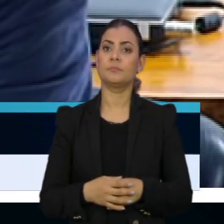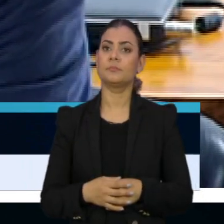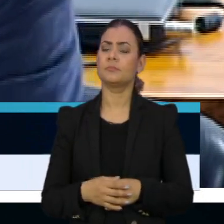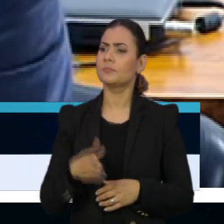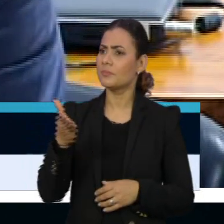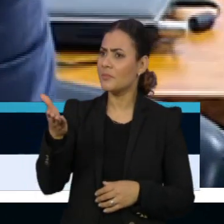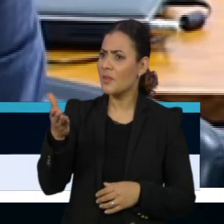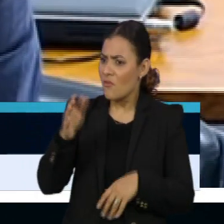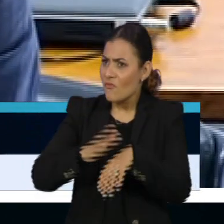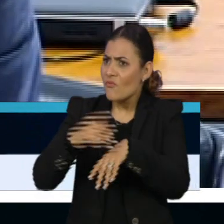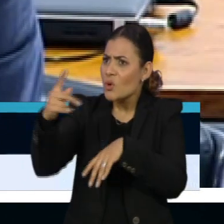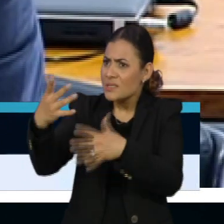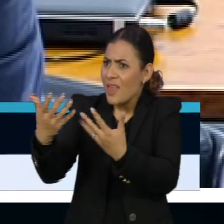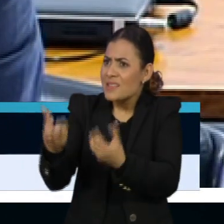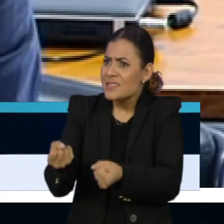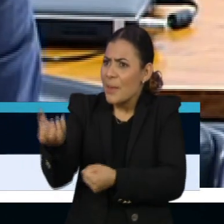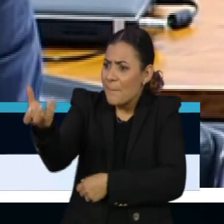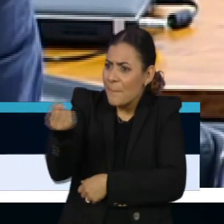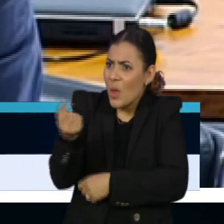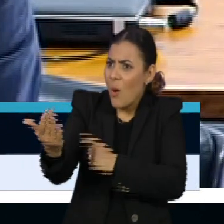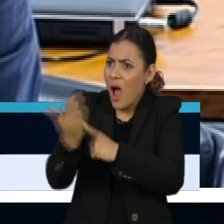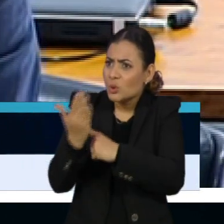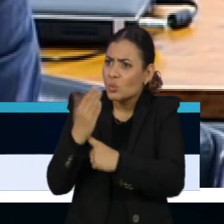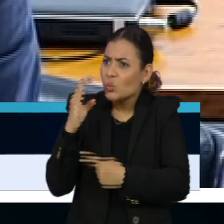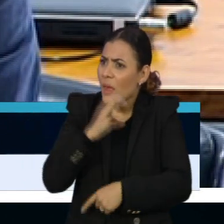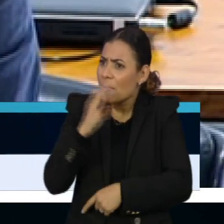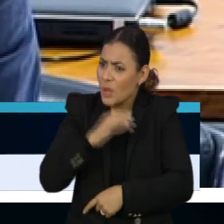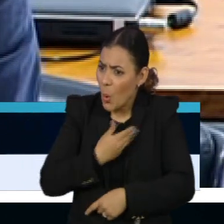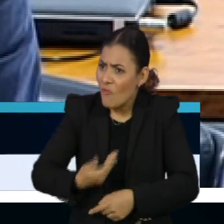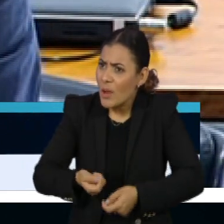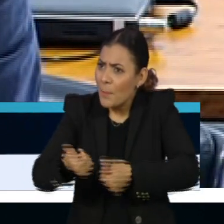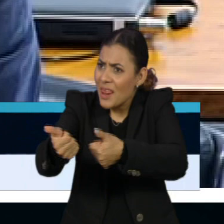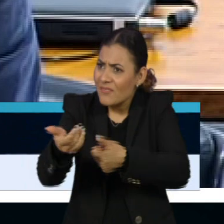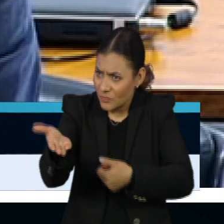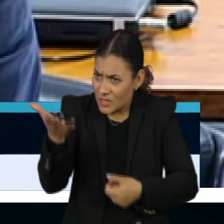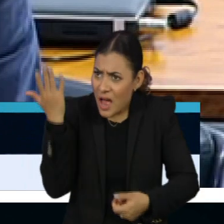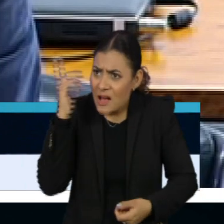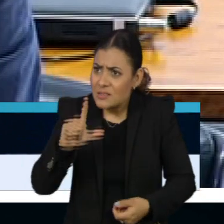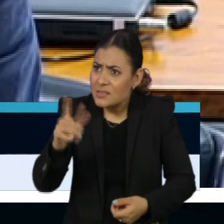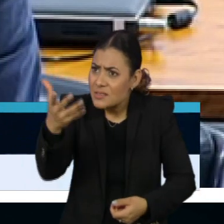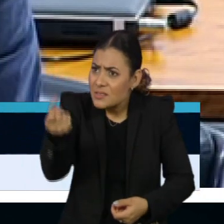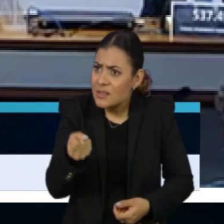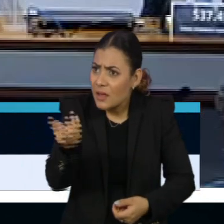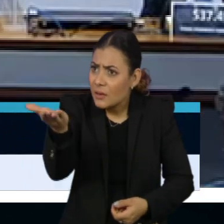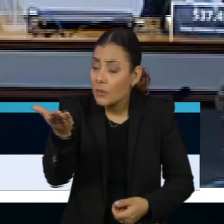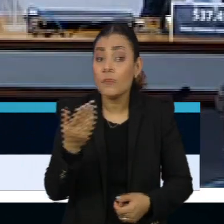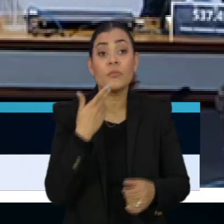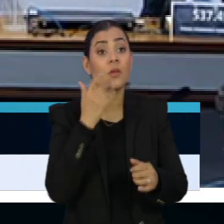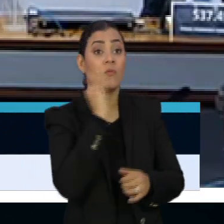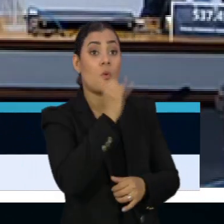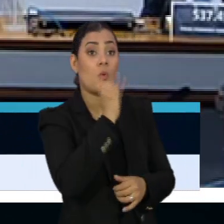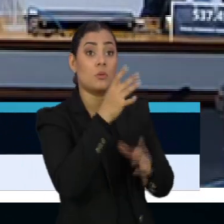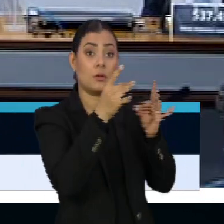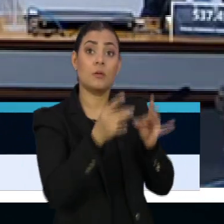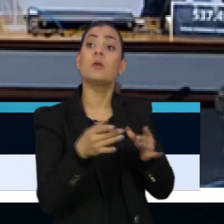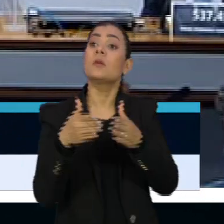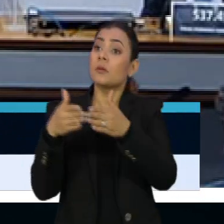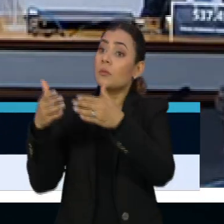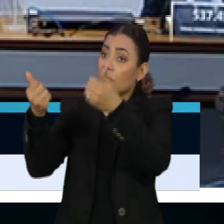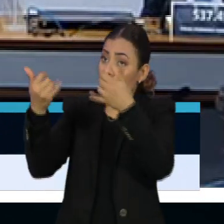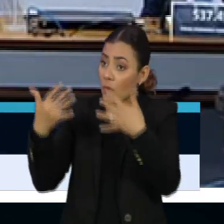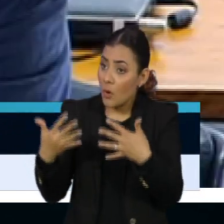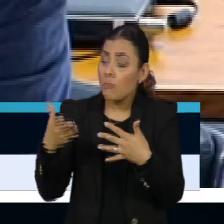A senhorinha recebeu ajuda emergencial do governo? Vou contar a minha história para o senhor. Então conte sua história,